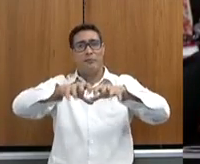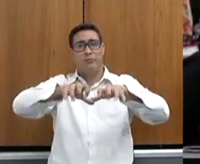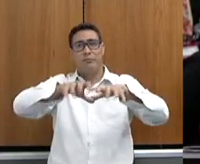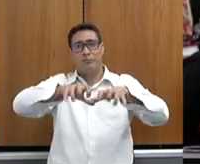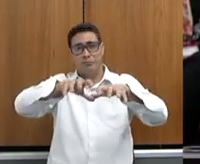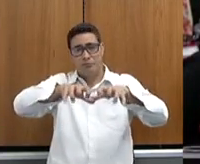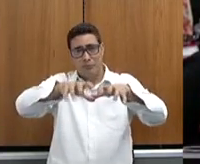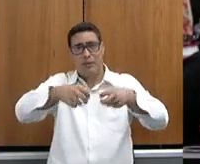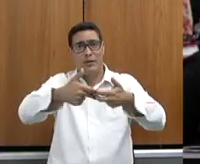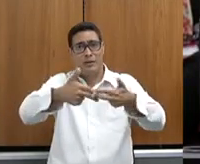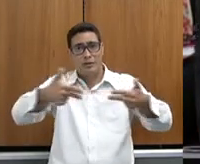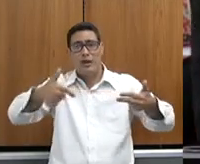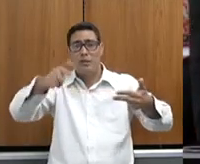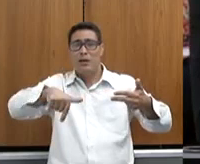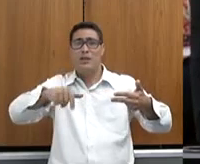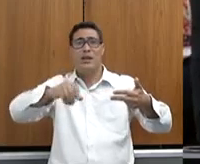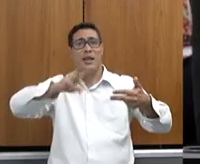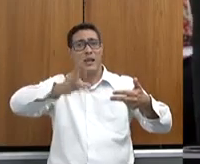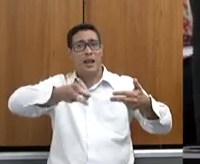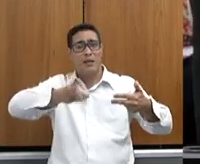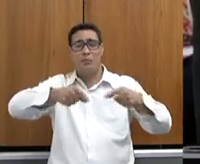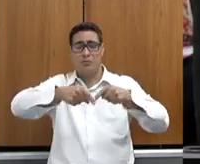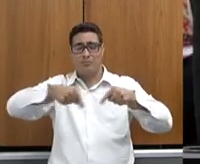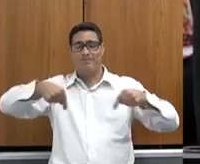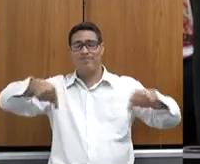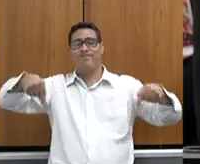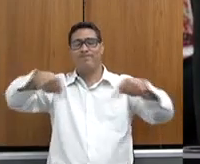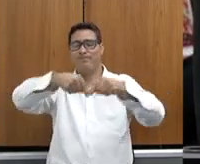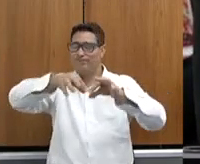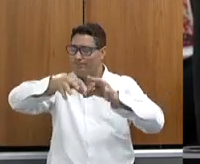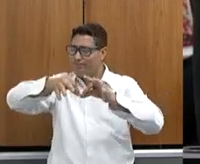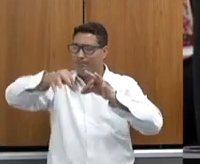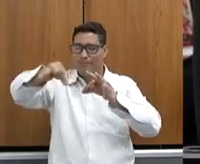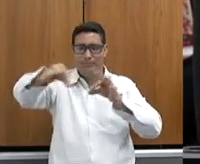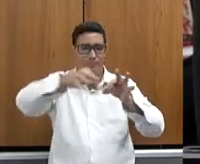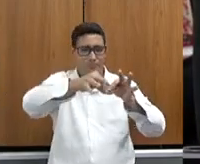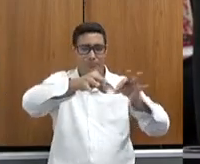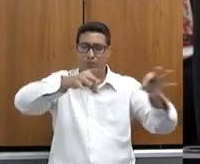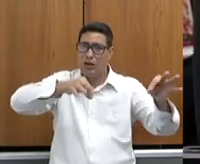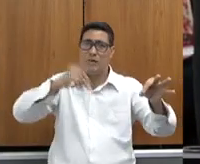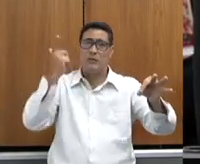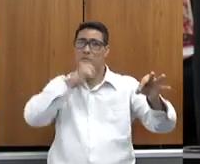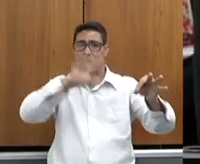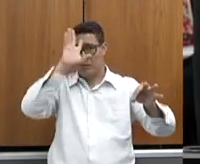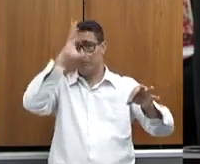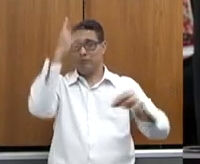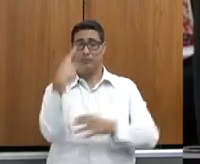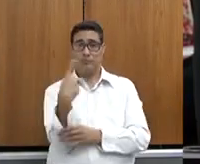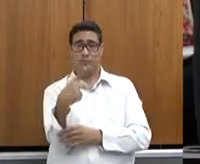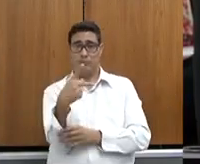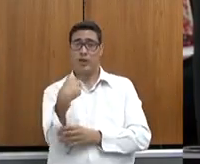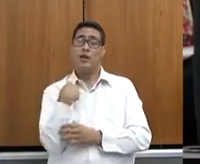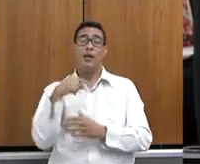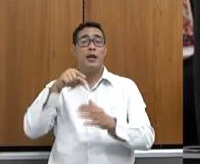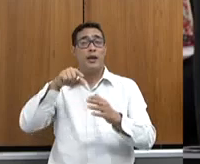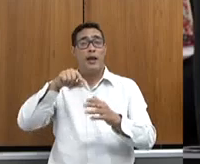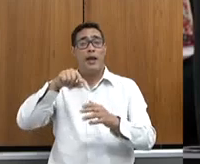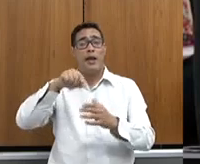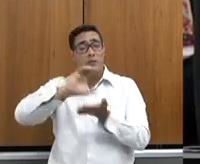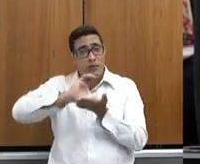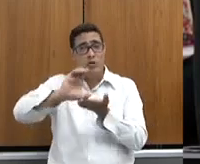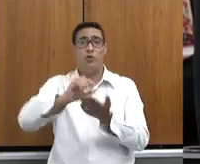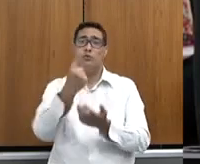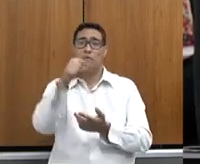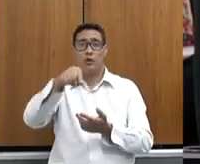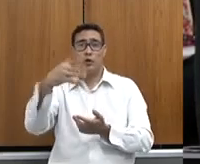mais de 3 mil hectares que nós estamos trabalhando na etapa 2 para poder regularizar isso. E foram investidos 1,4 milhões